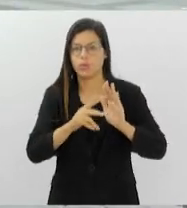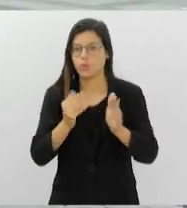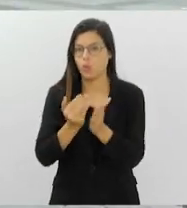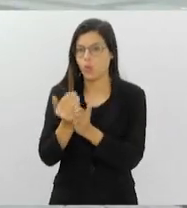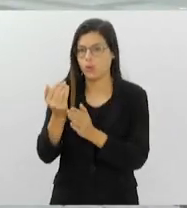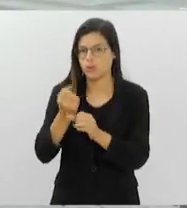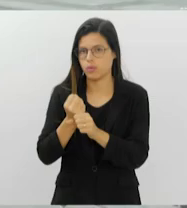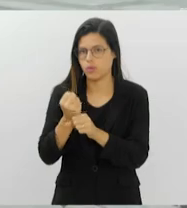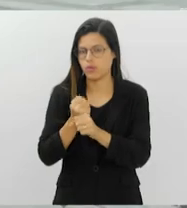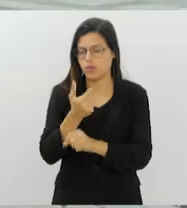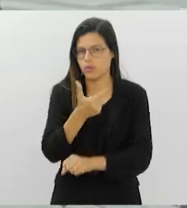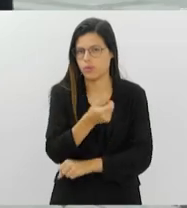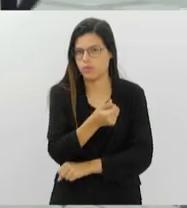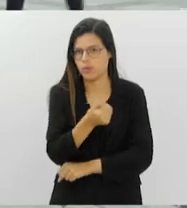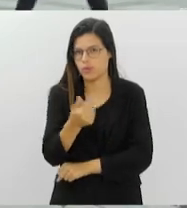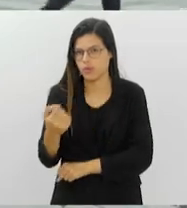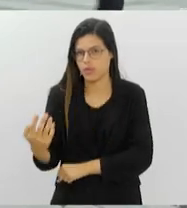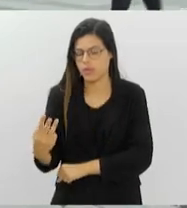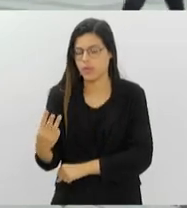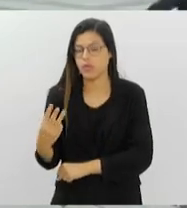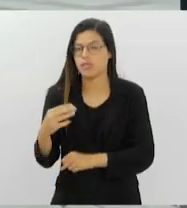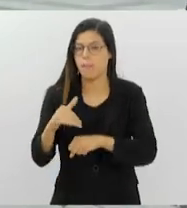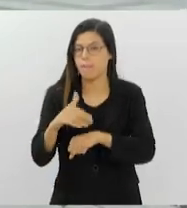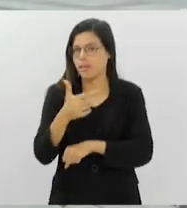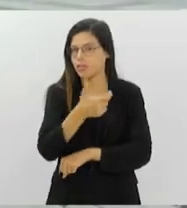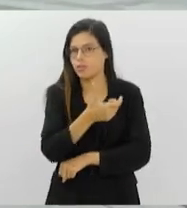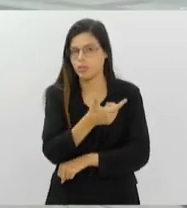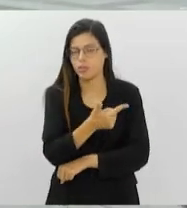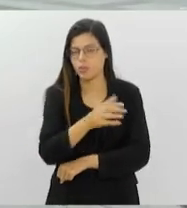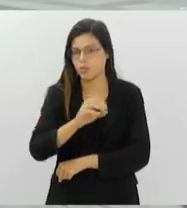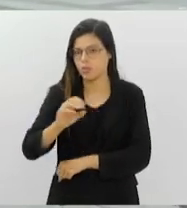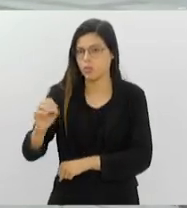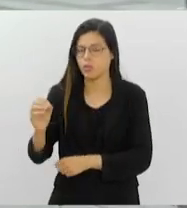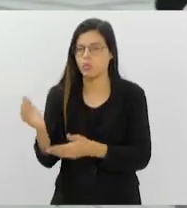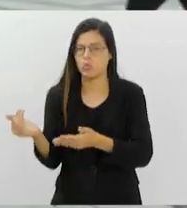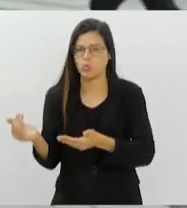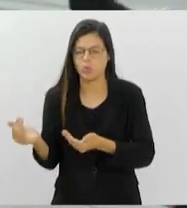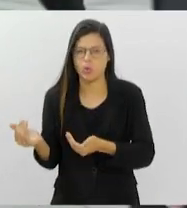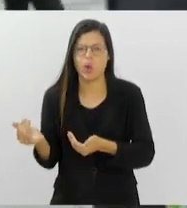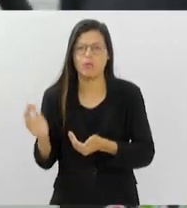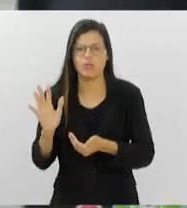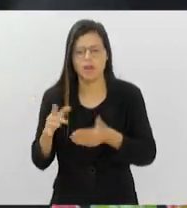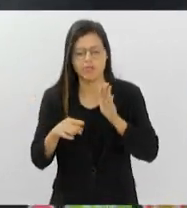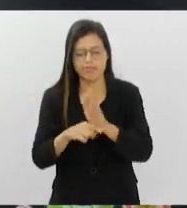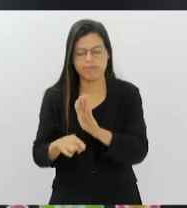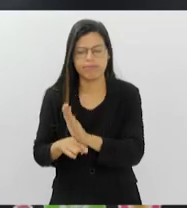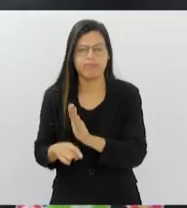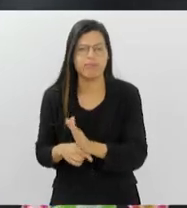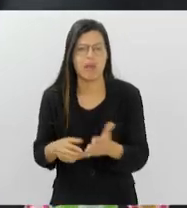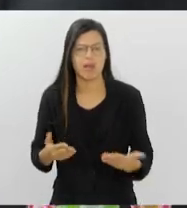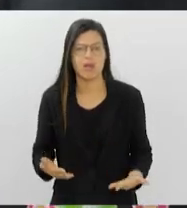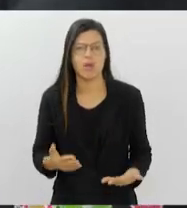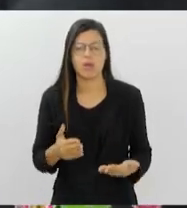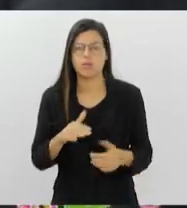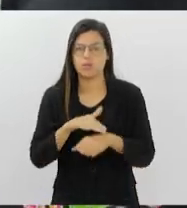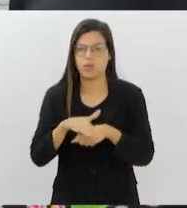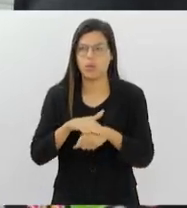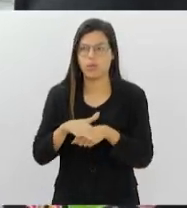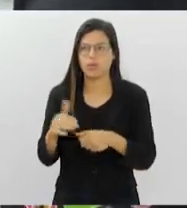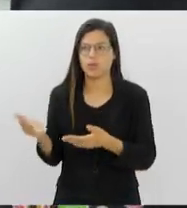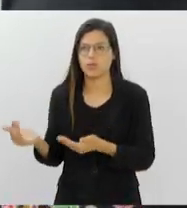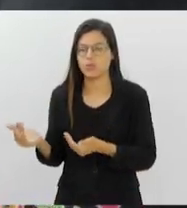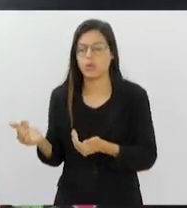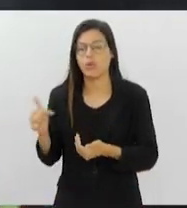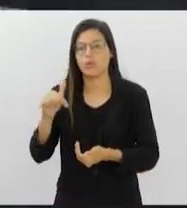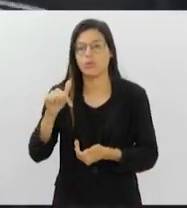e já contemplou mais de 200 jovens. Quem vai conversar um pouquinho sobre esse projeto é um dos idealizadores do Favela Hope,